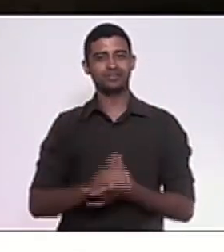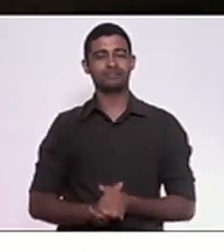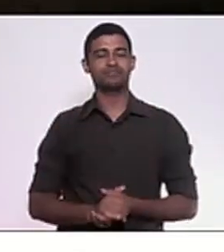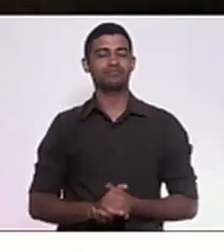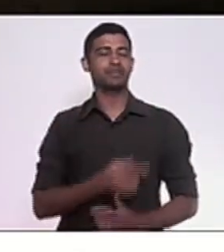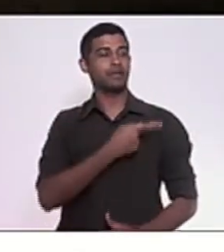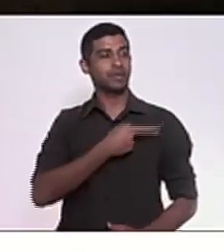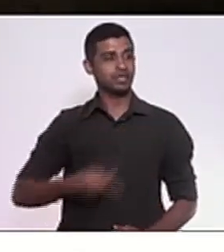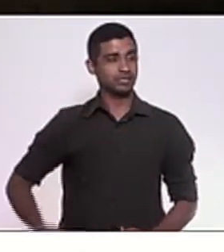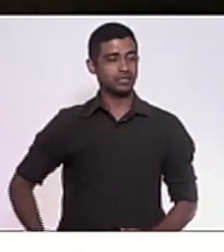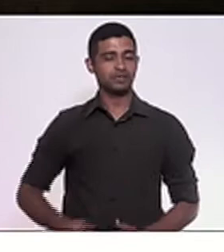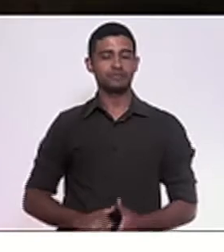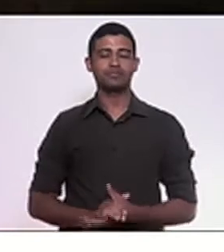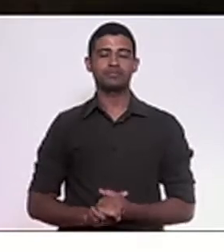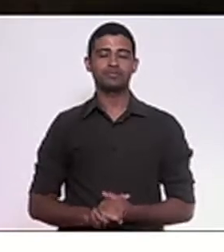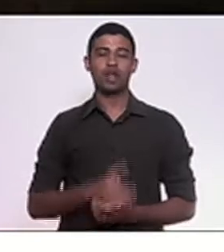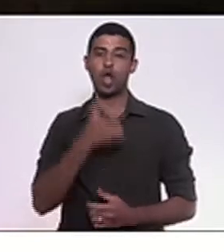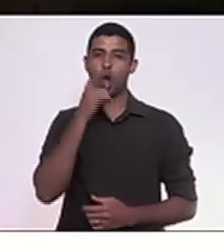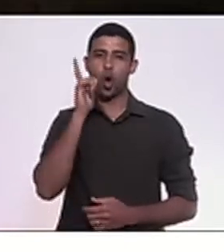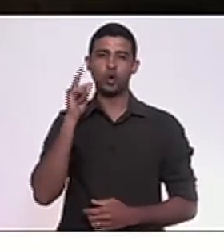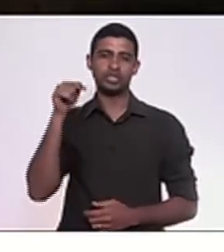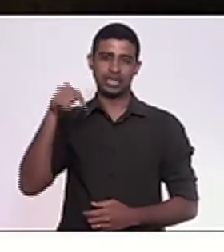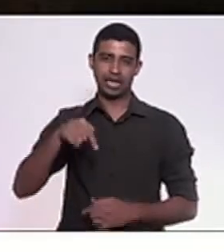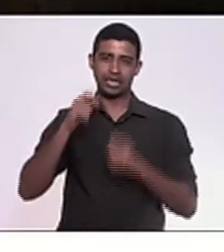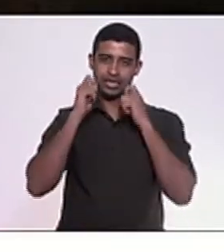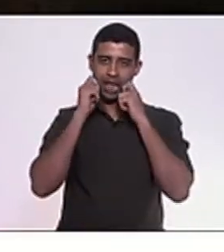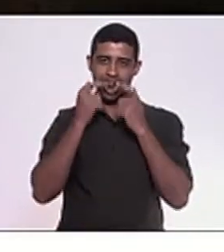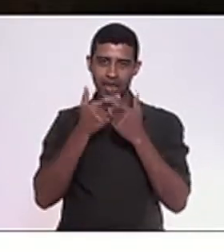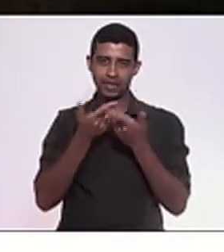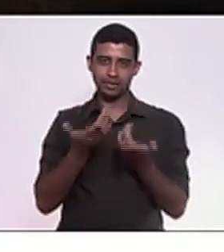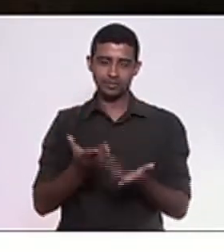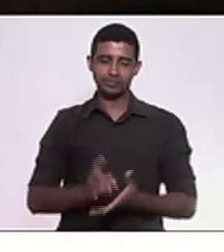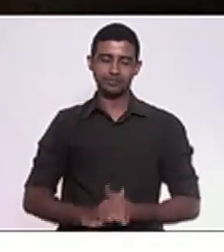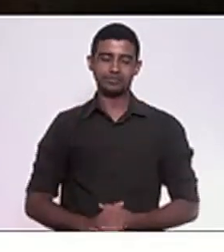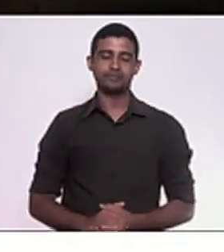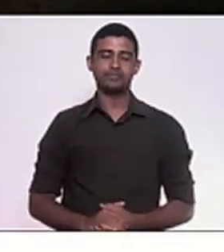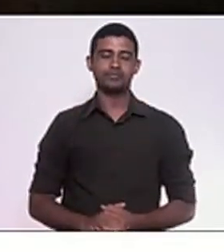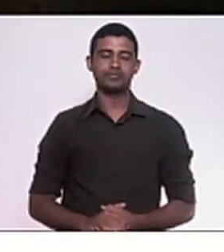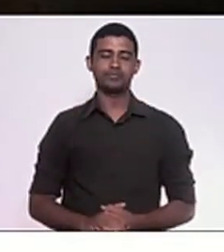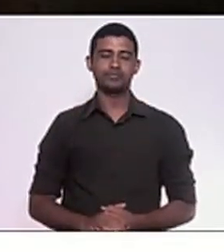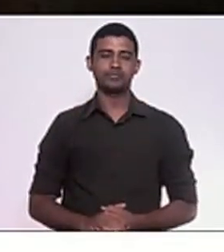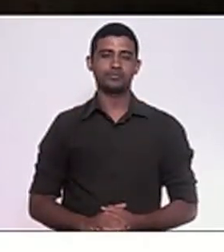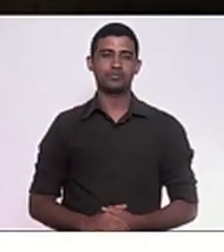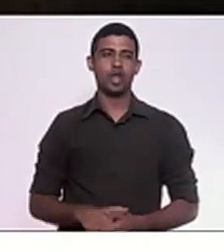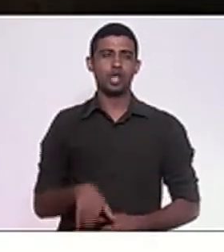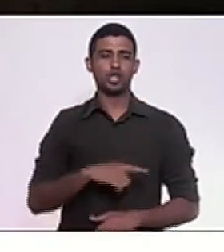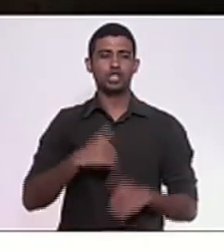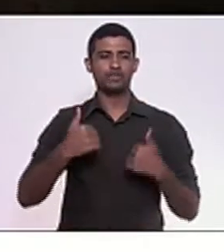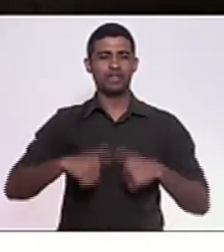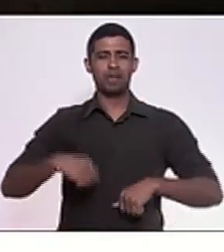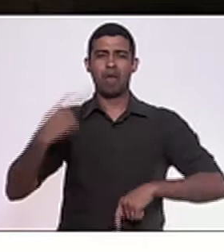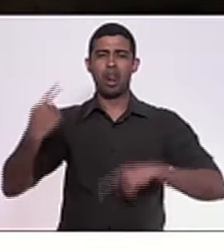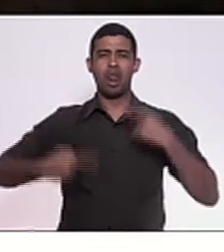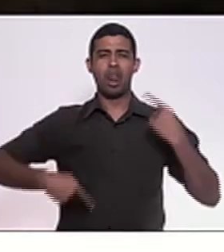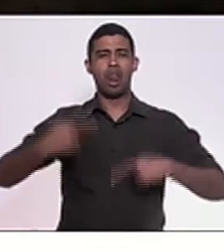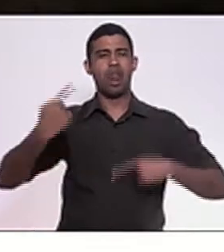Presidente, ontem nessa casa nós ficamos aqui debatendo,